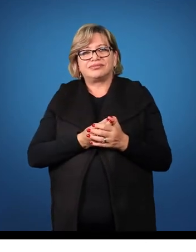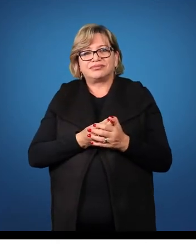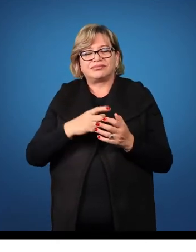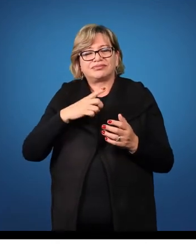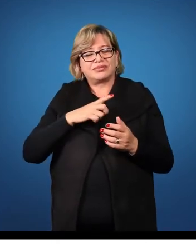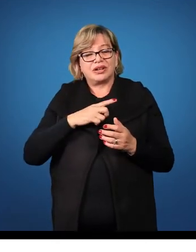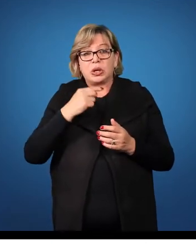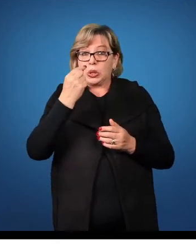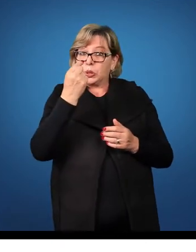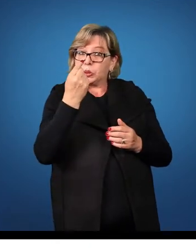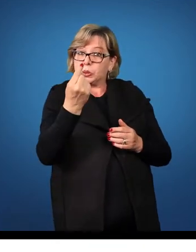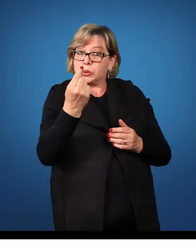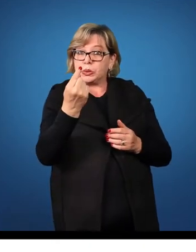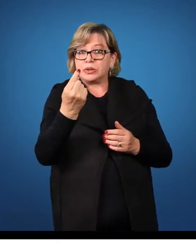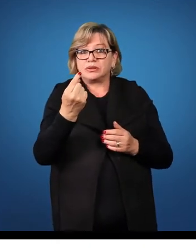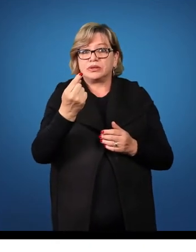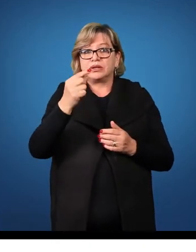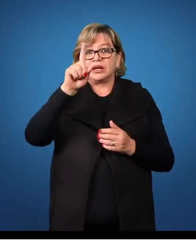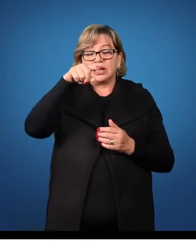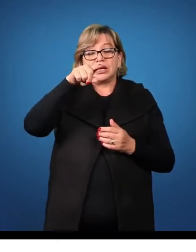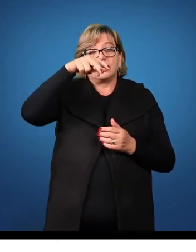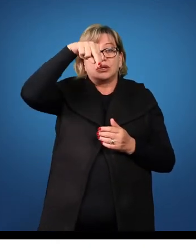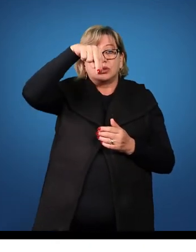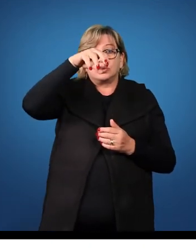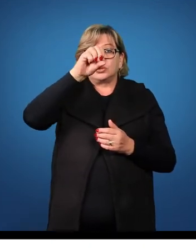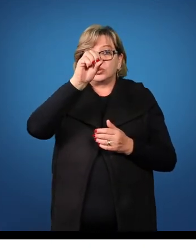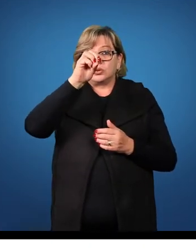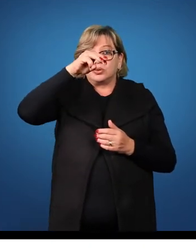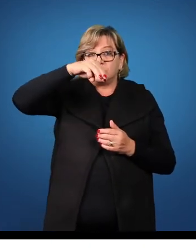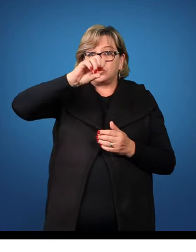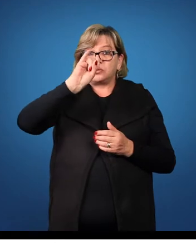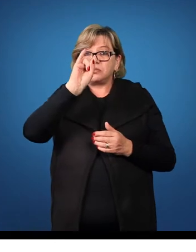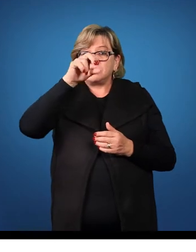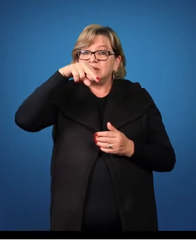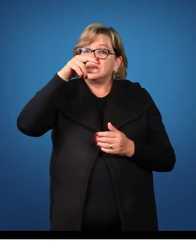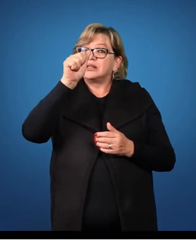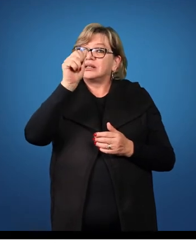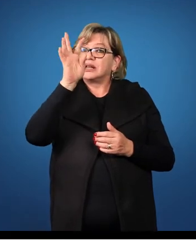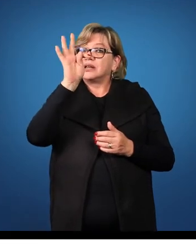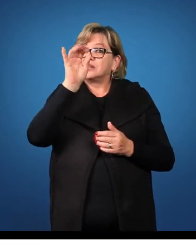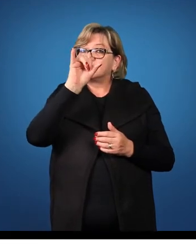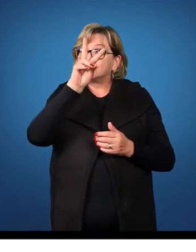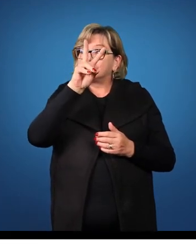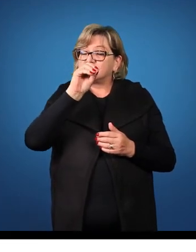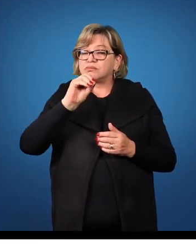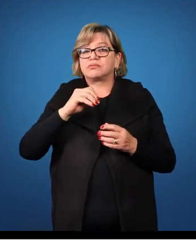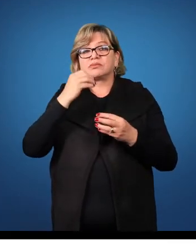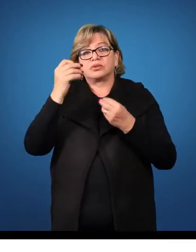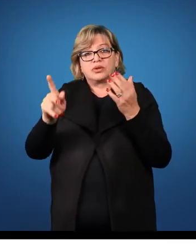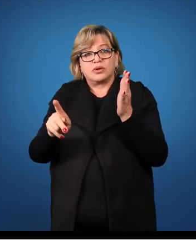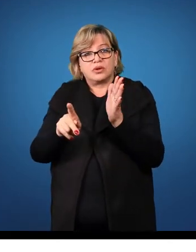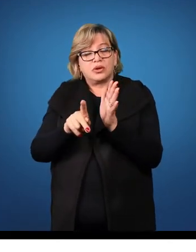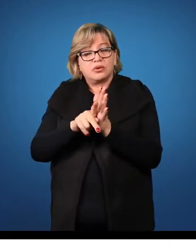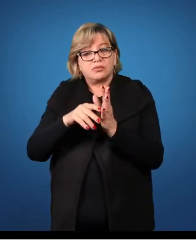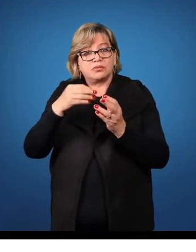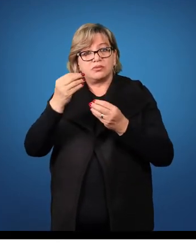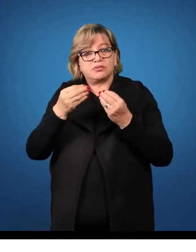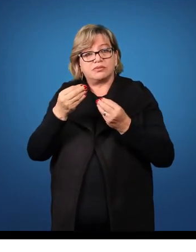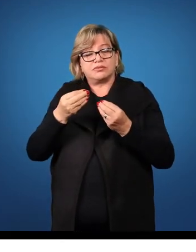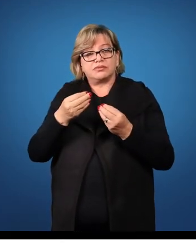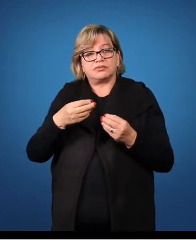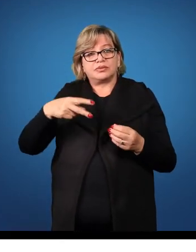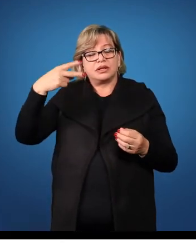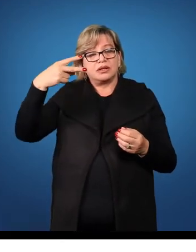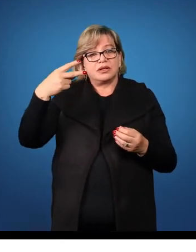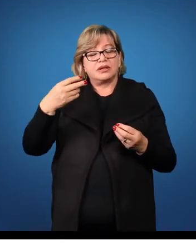singular. Portanto, nome nativo singular da segunda